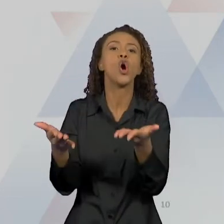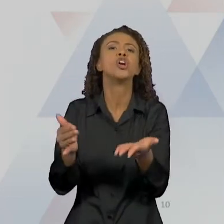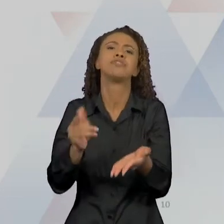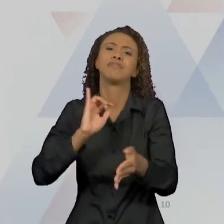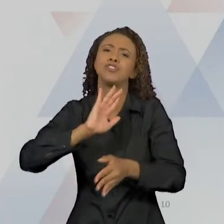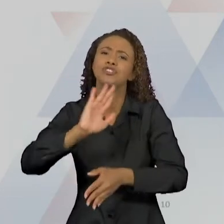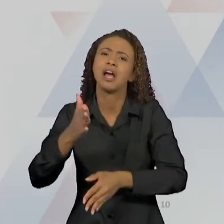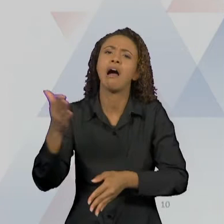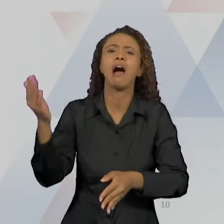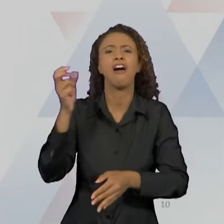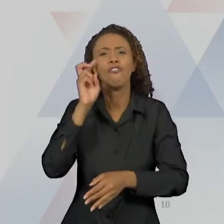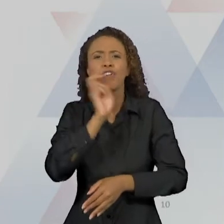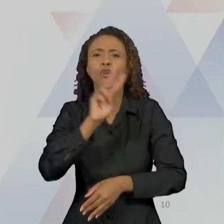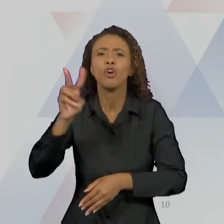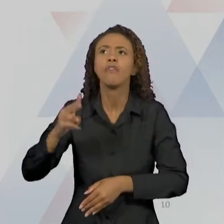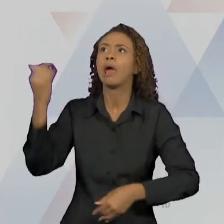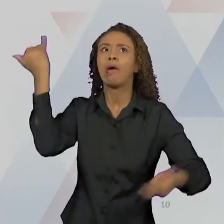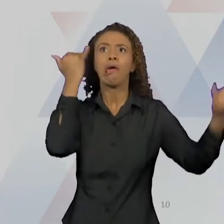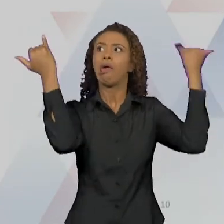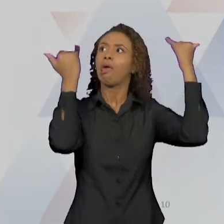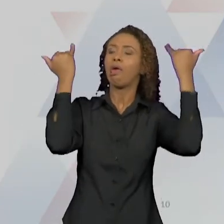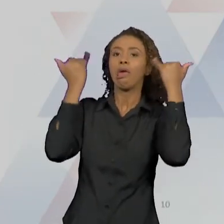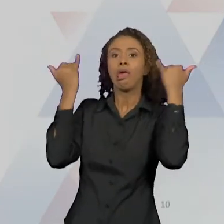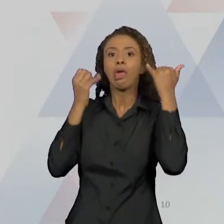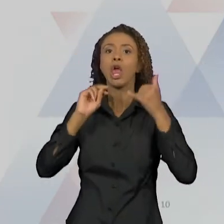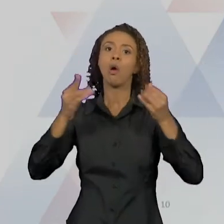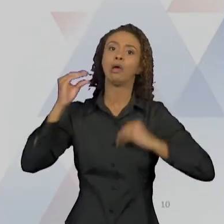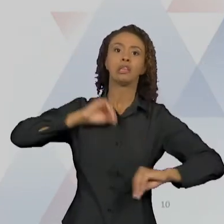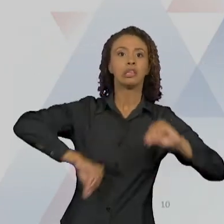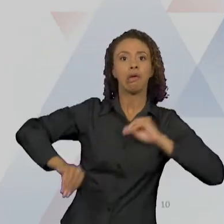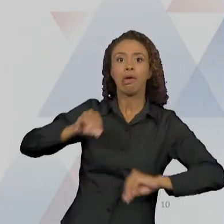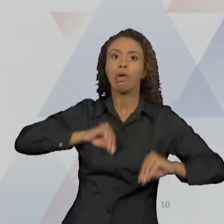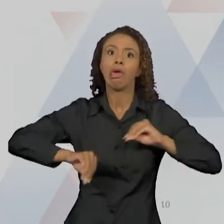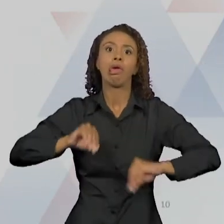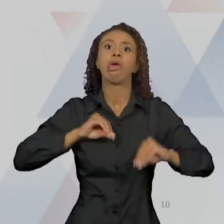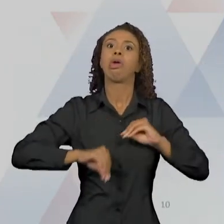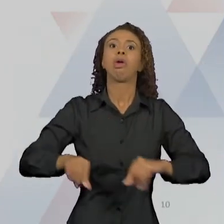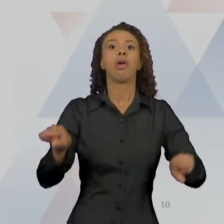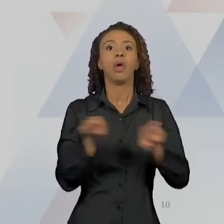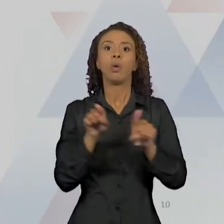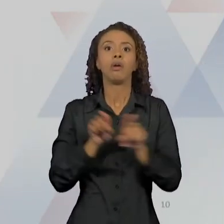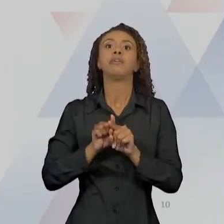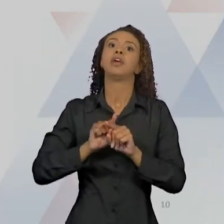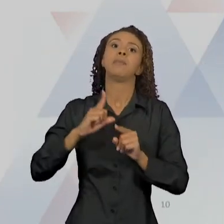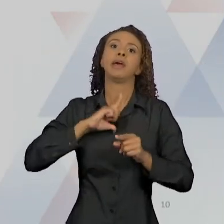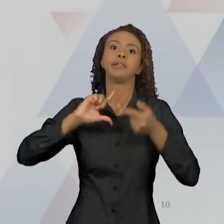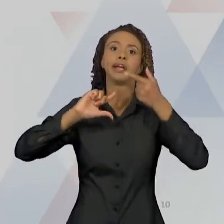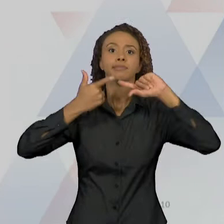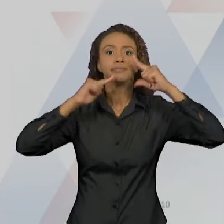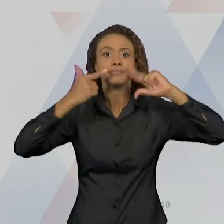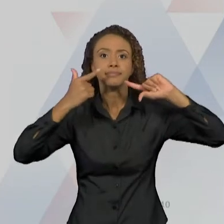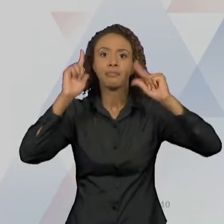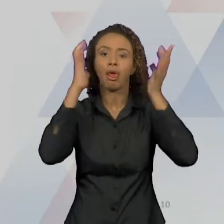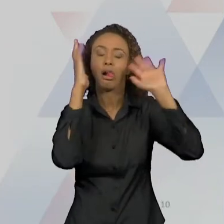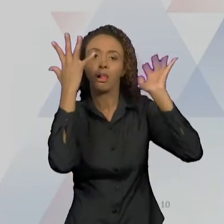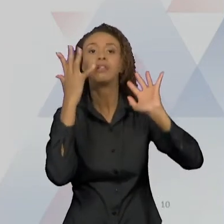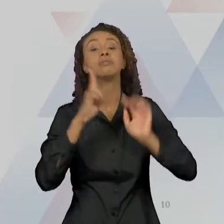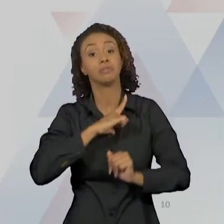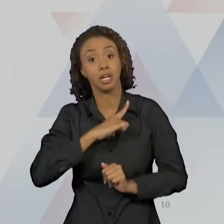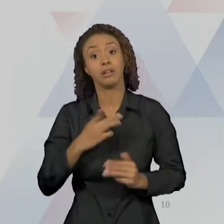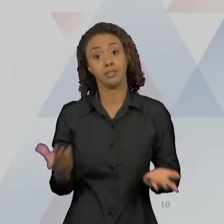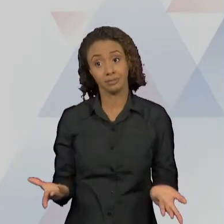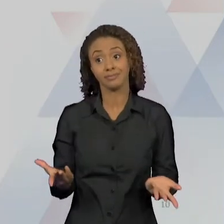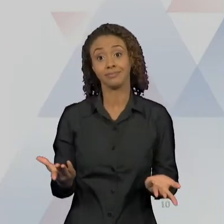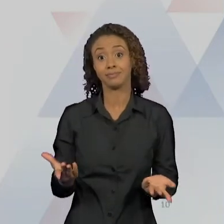esquizofrenia, depressão ou psicose maníaco-depressiva, transtorno bipolar. Nessa abordagem, para a